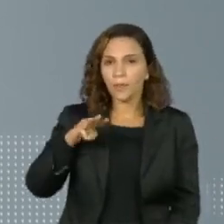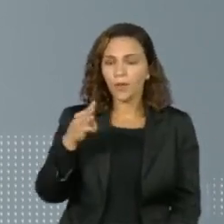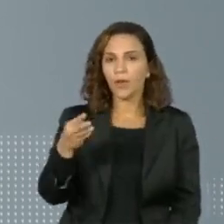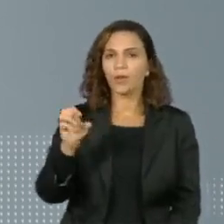800 mil.